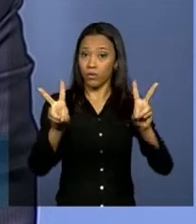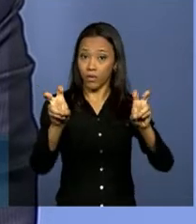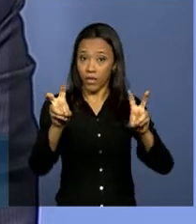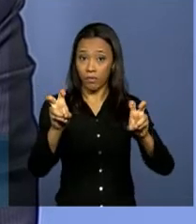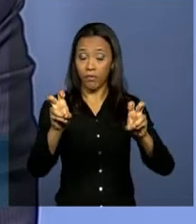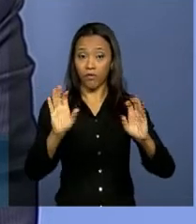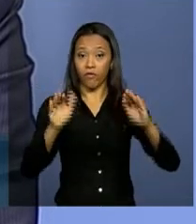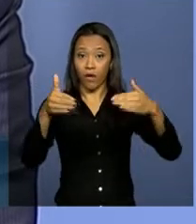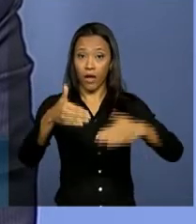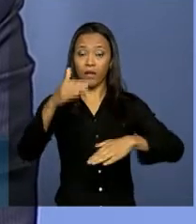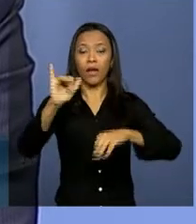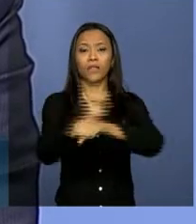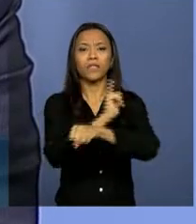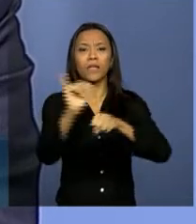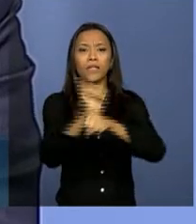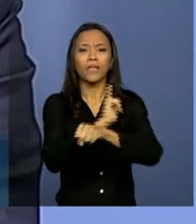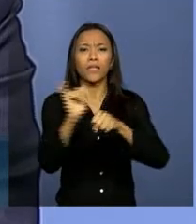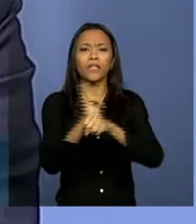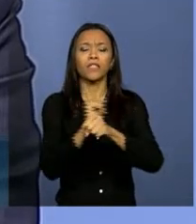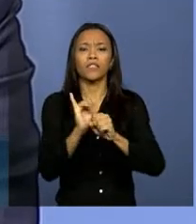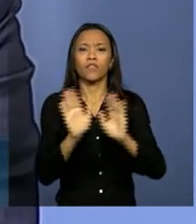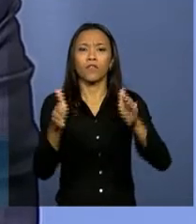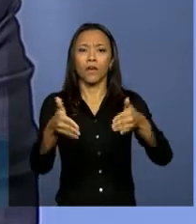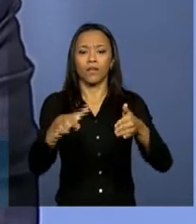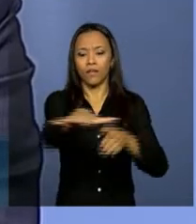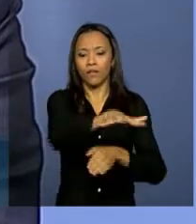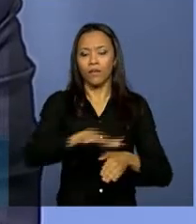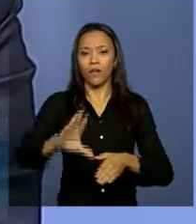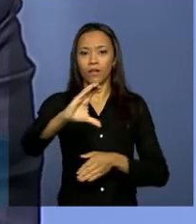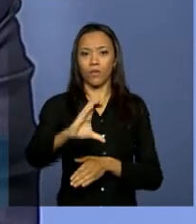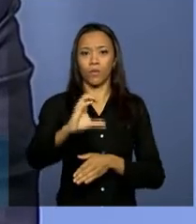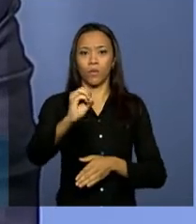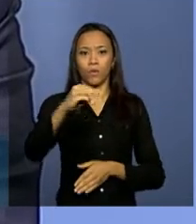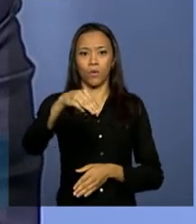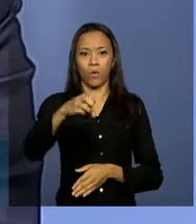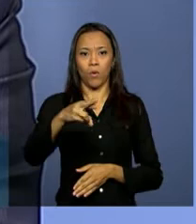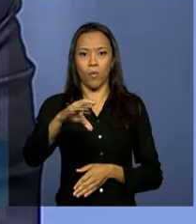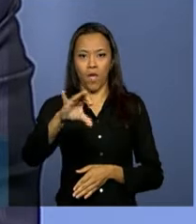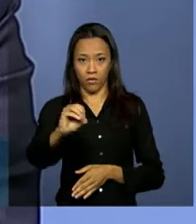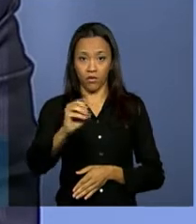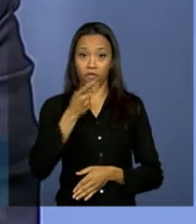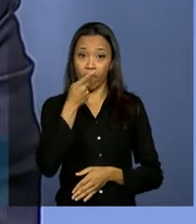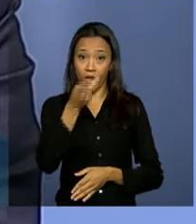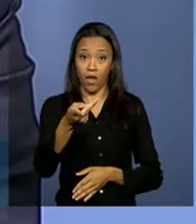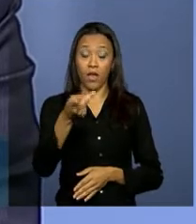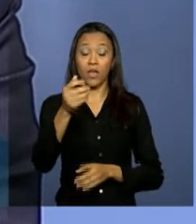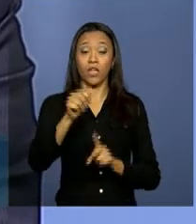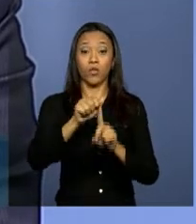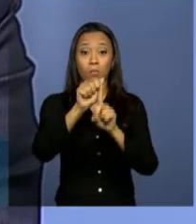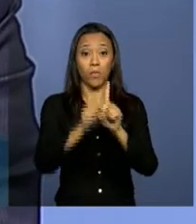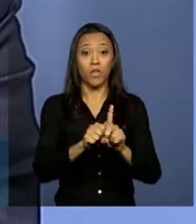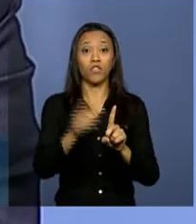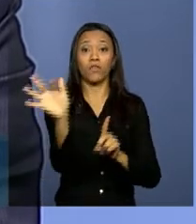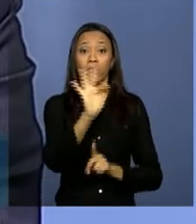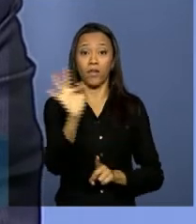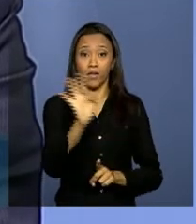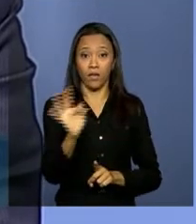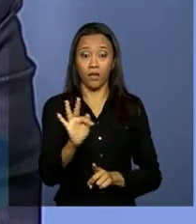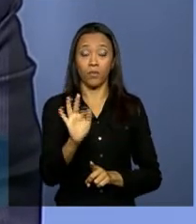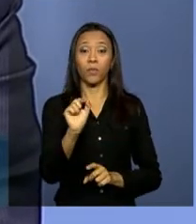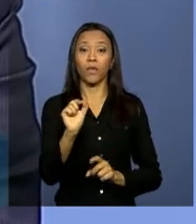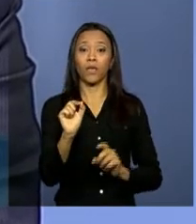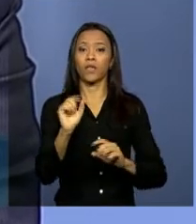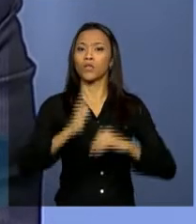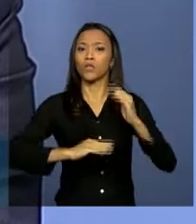estratégia comercial, eu gostaria de dizer que o resultado da balança de fevereiro, ele, de qualquer forma,